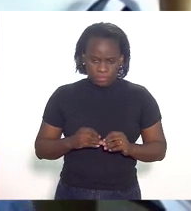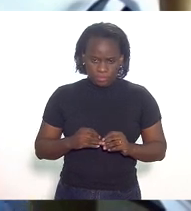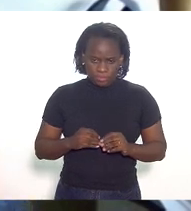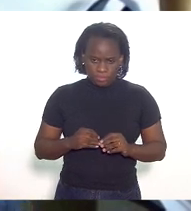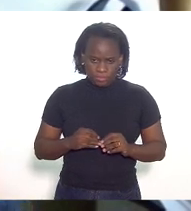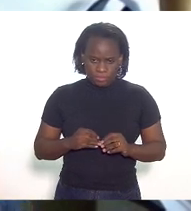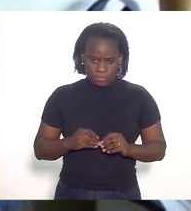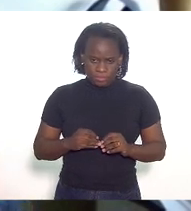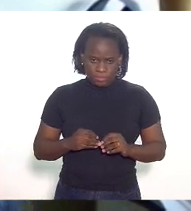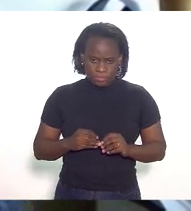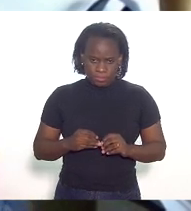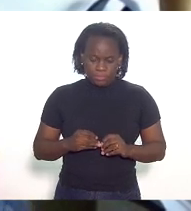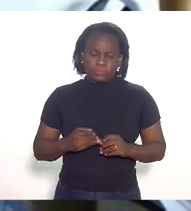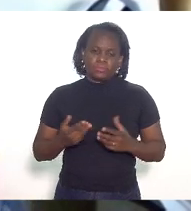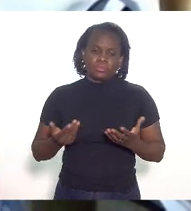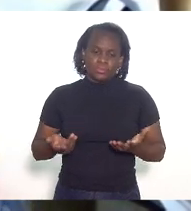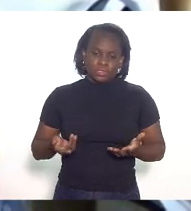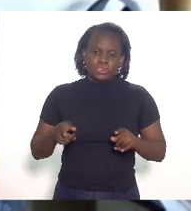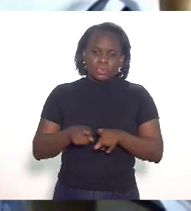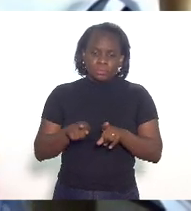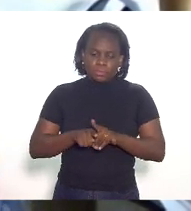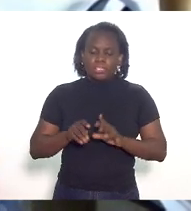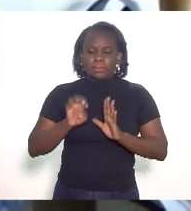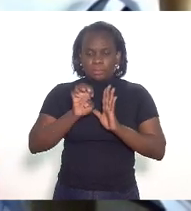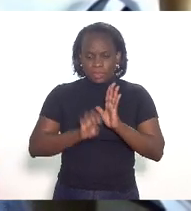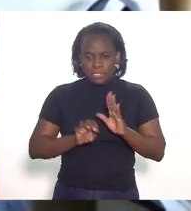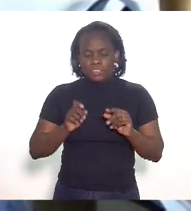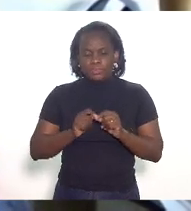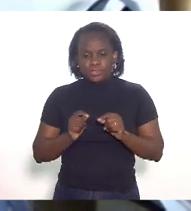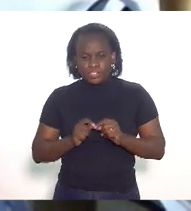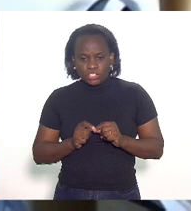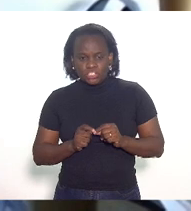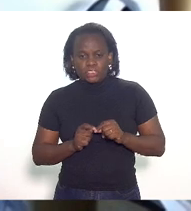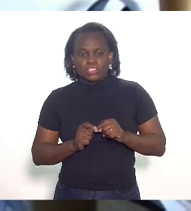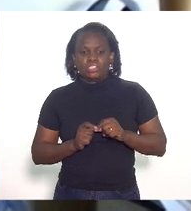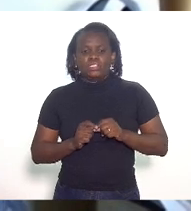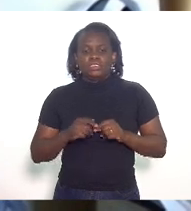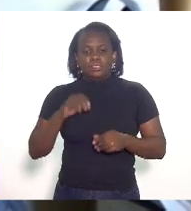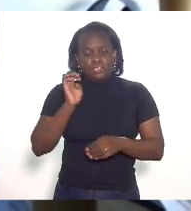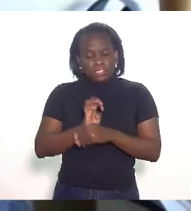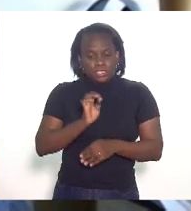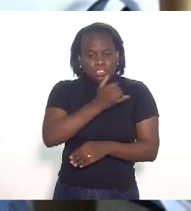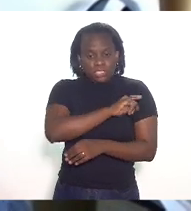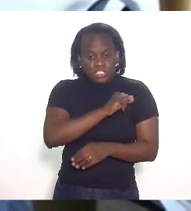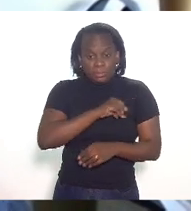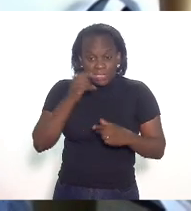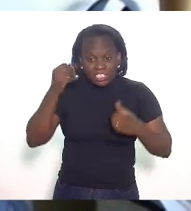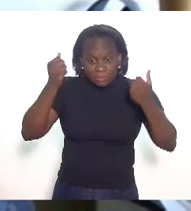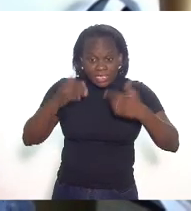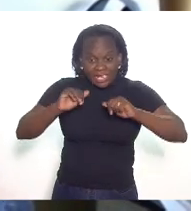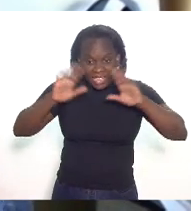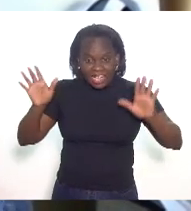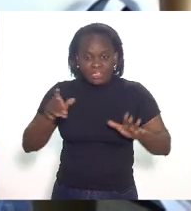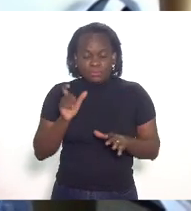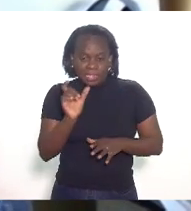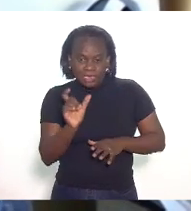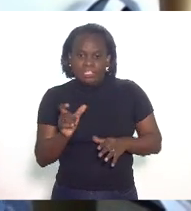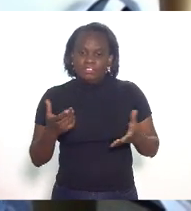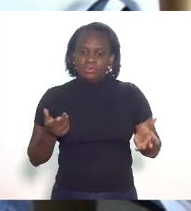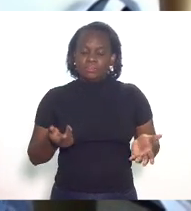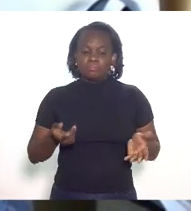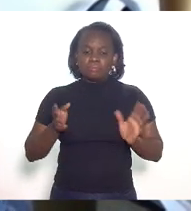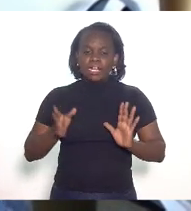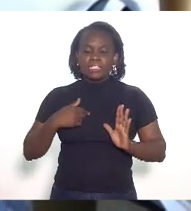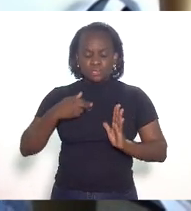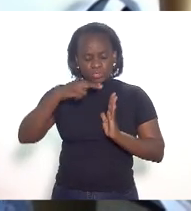segundo até fiz uma emenda para botar o estado do Rio de Janeiro para ficar claro mas quando eu